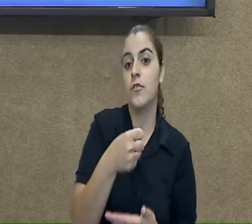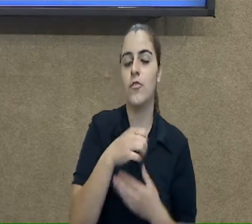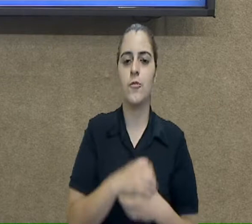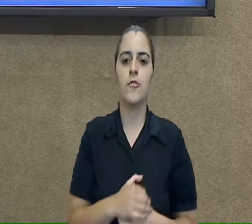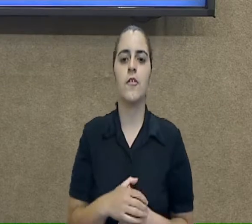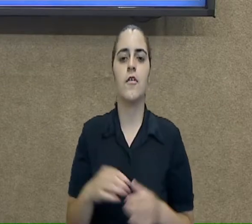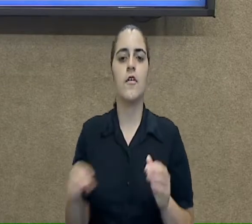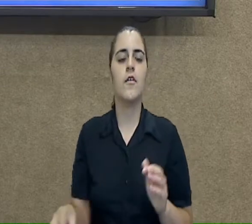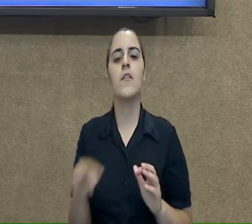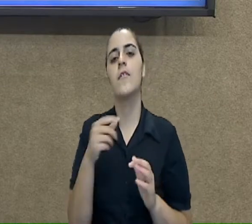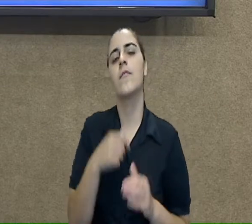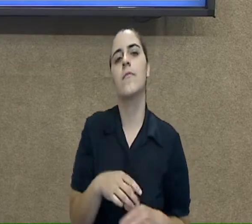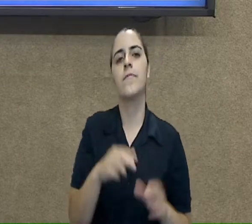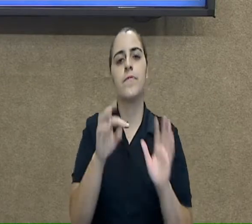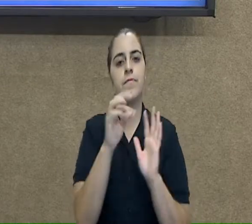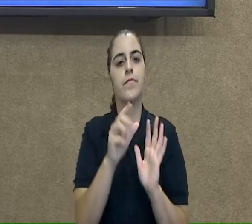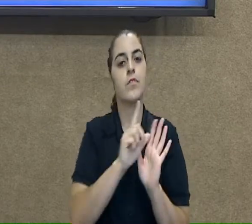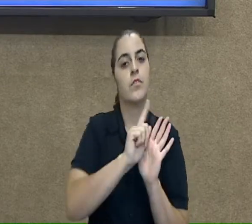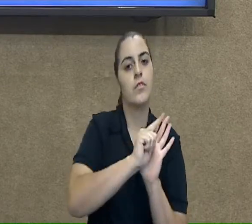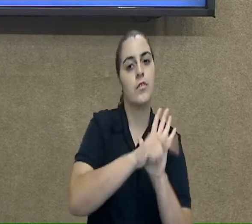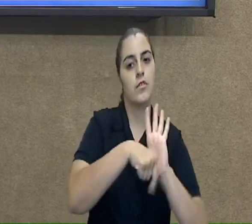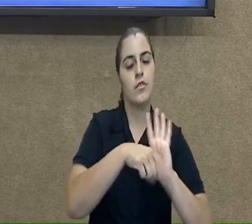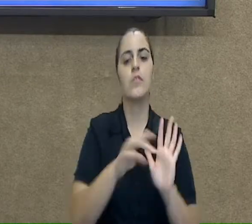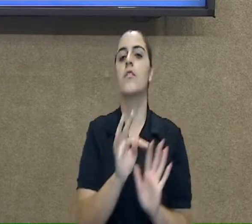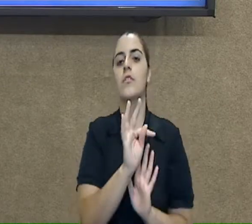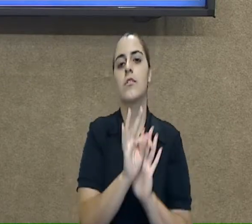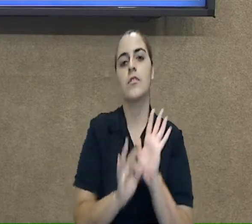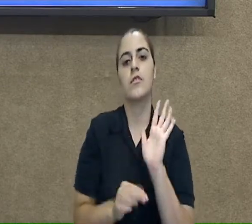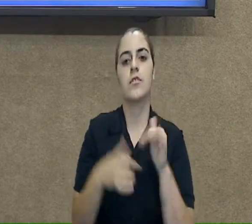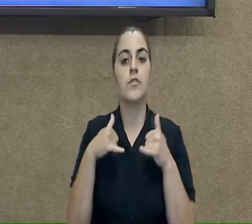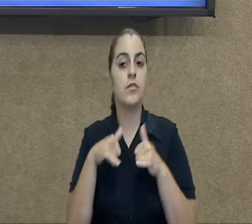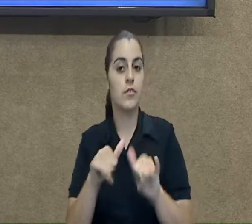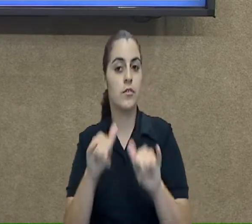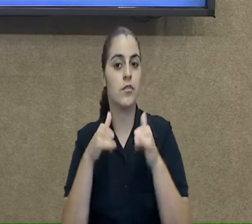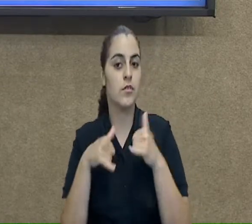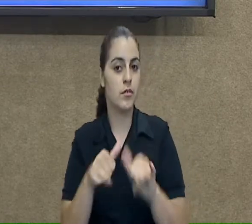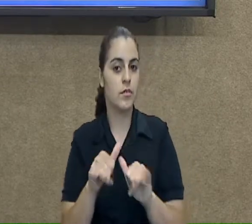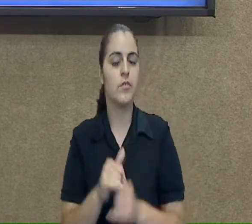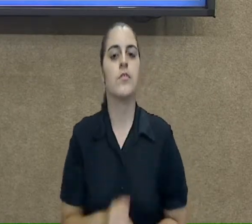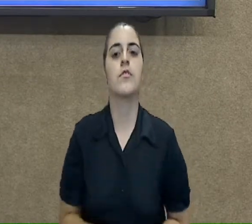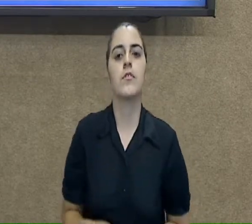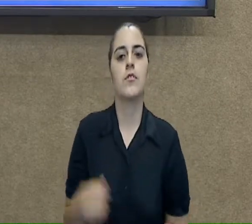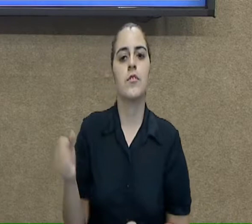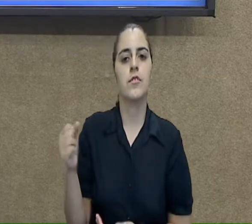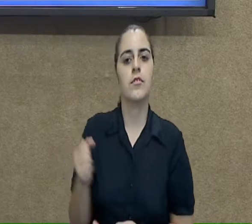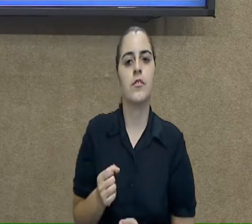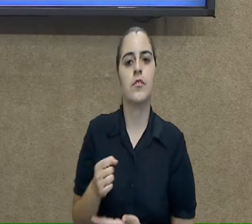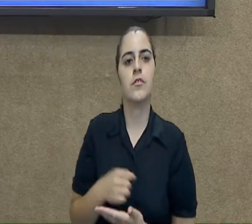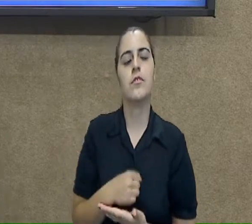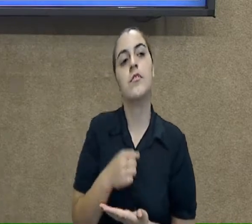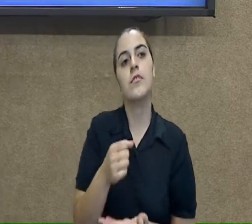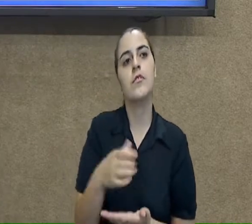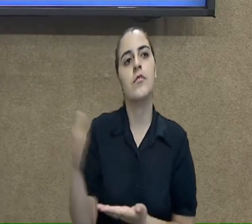encaixa no gênero textual notícia. Aqui, nós podemos observar o